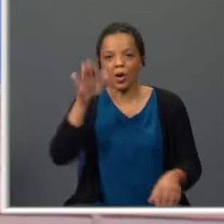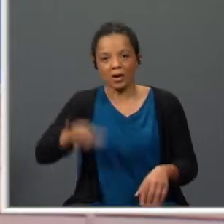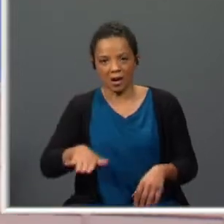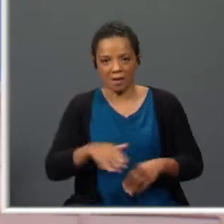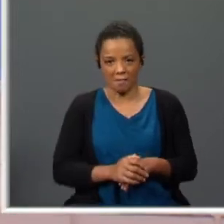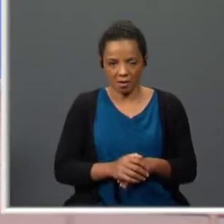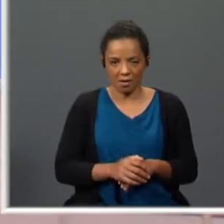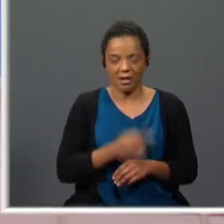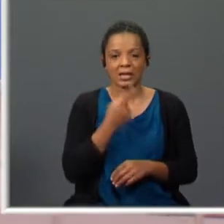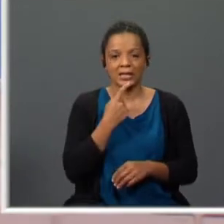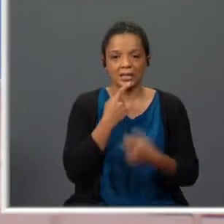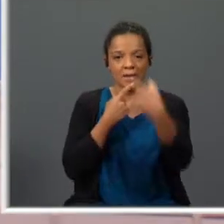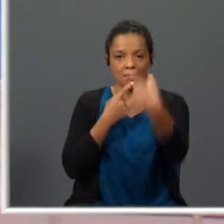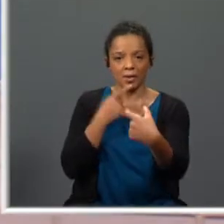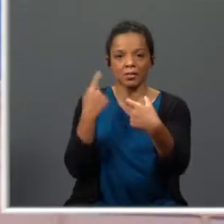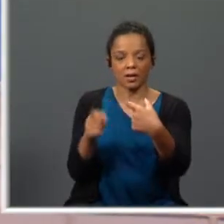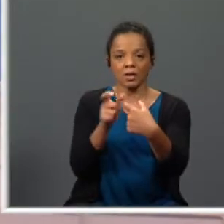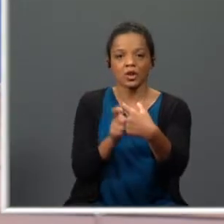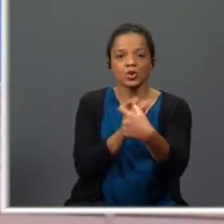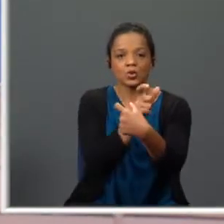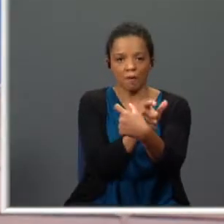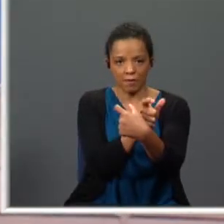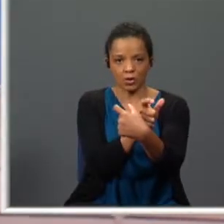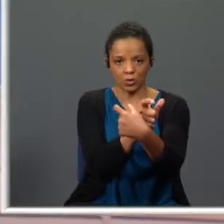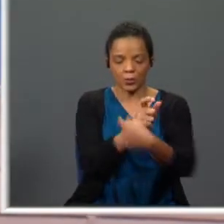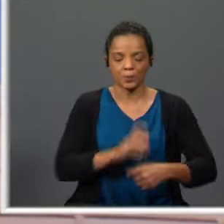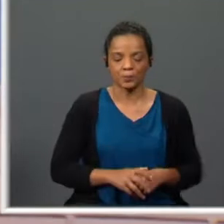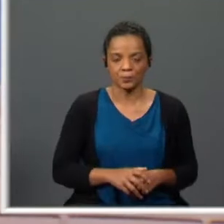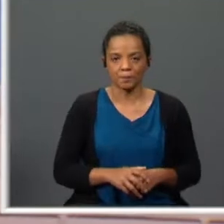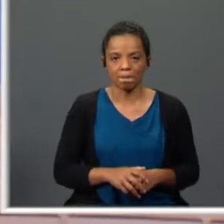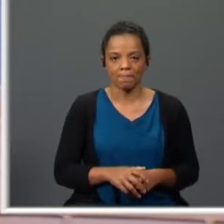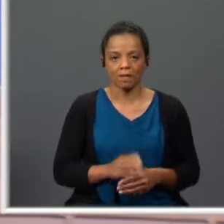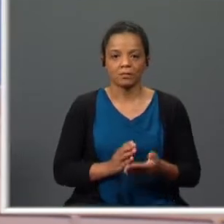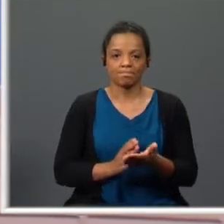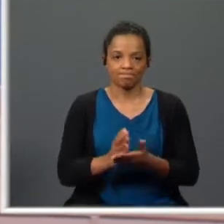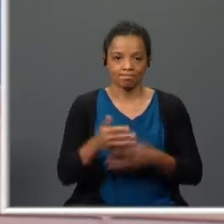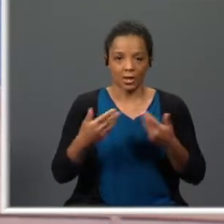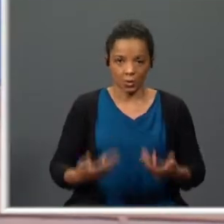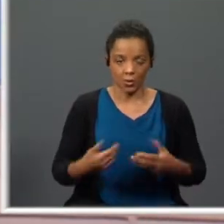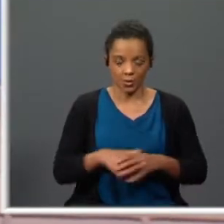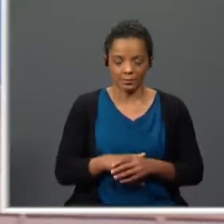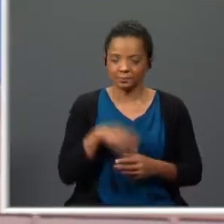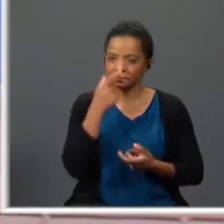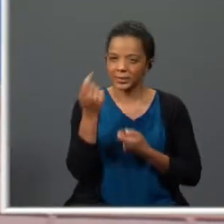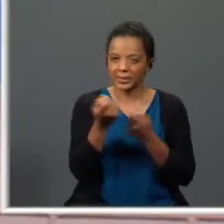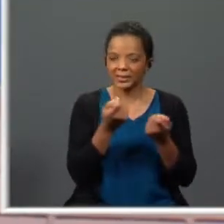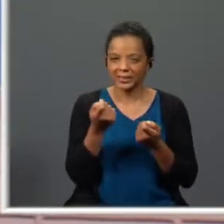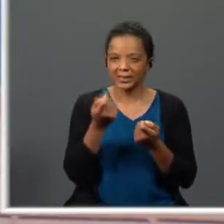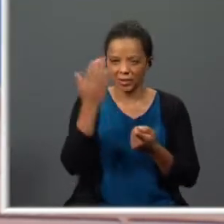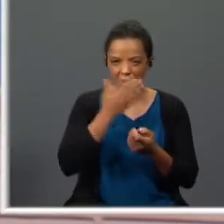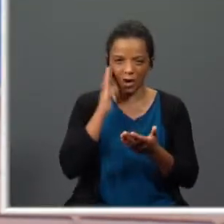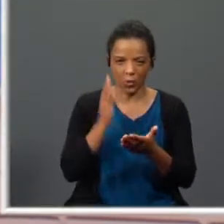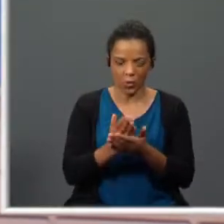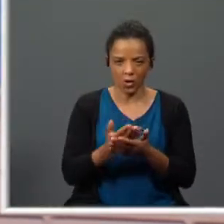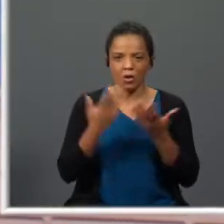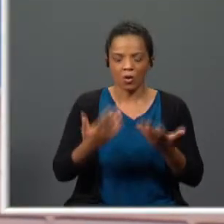derivada por sufixação. Continuamos o nosso bloco. Agora, à semelhança do que fizemos da última vez,